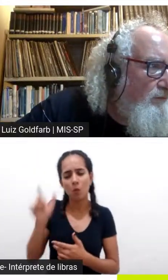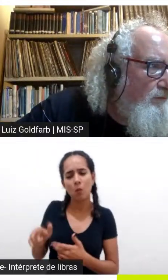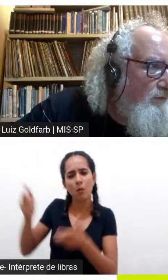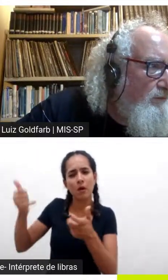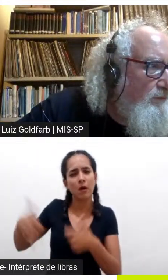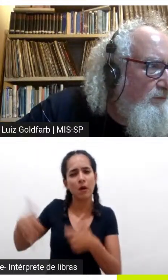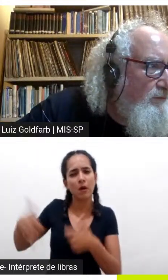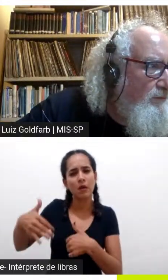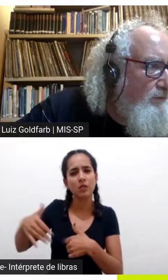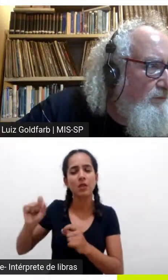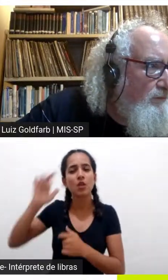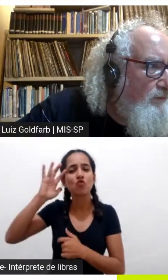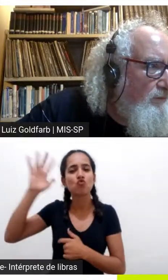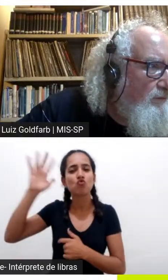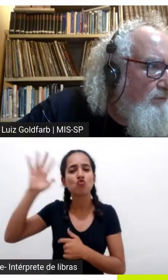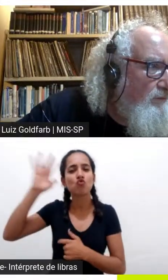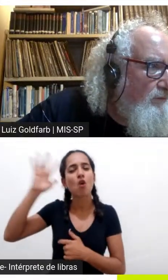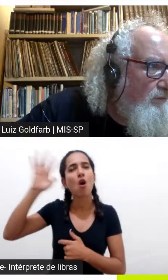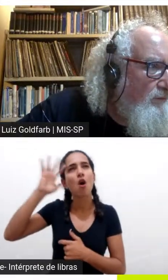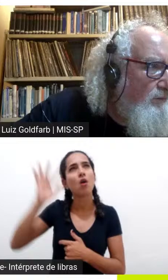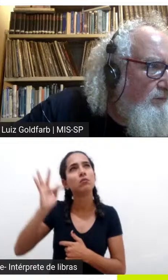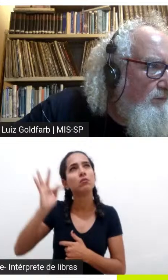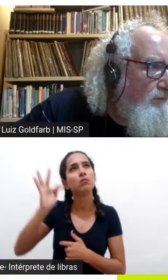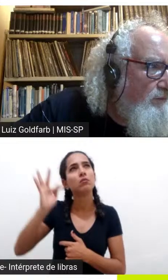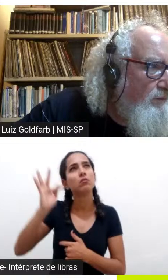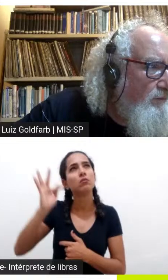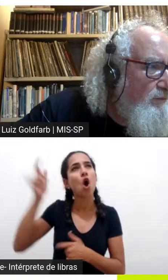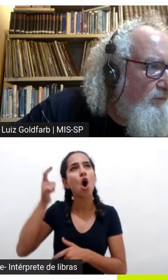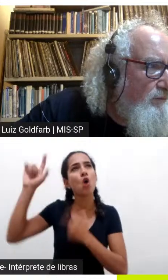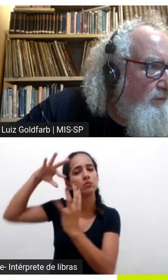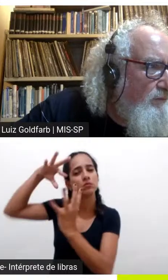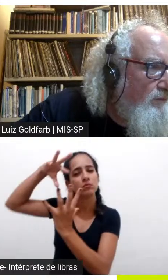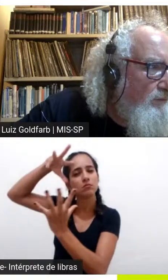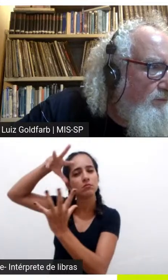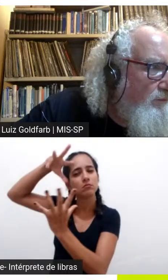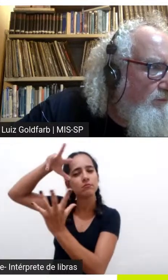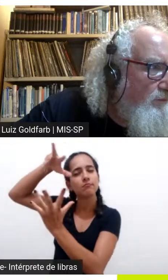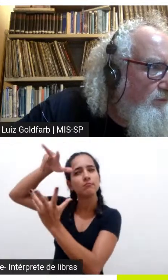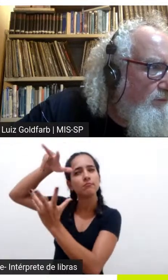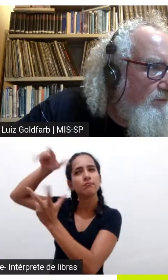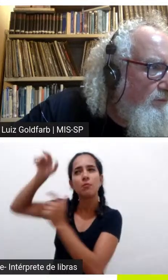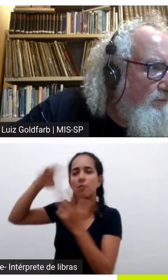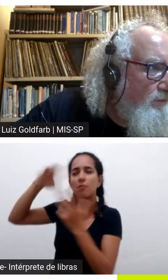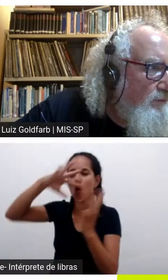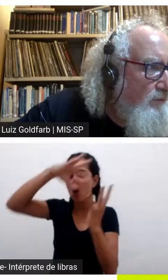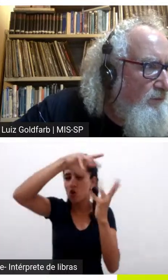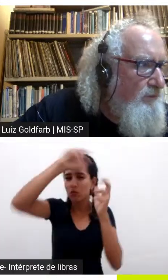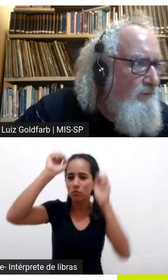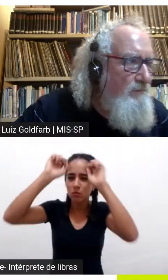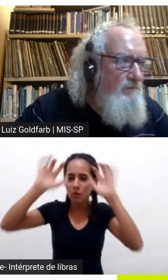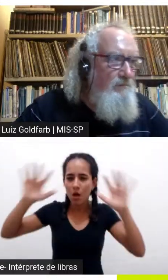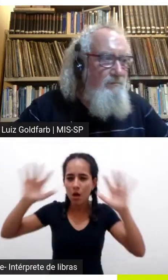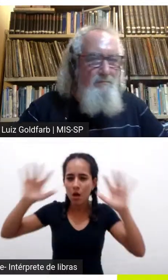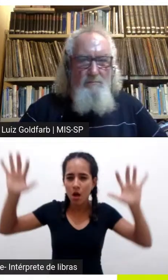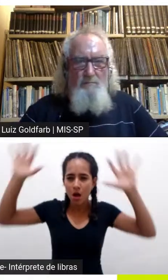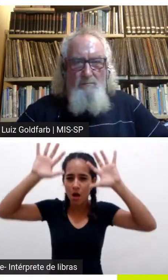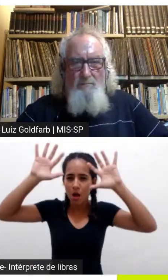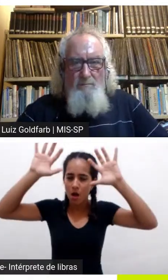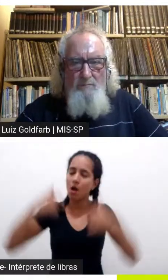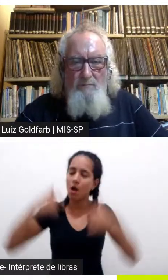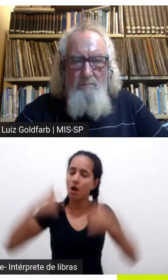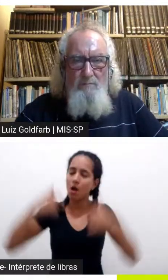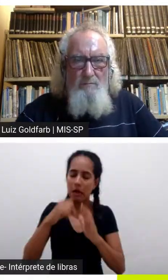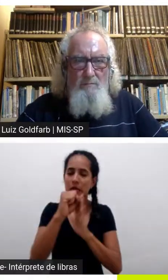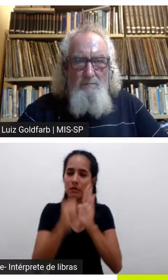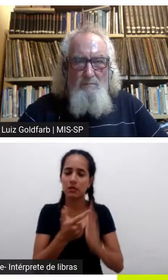sonho para a gente imaginar outros mundos eu acho que a gente está numa carência de outros mundos acho que o século XX teve aí o comunismo e o